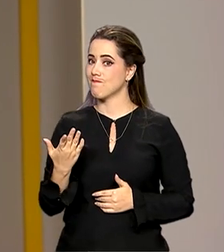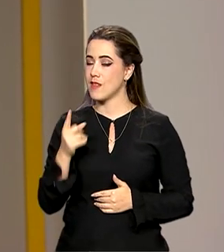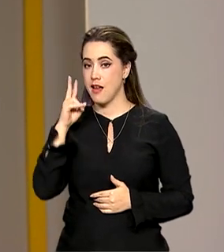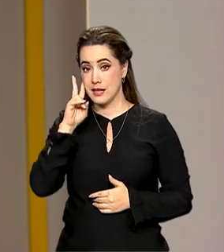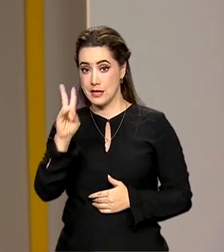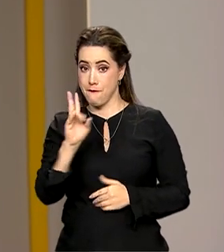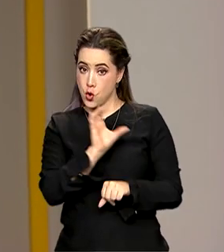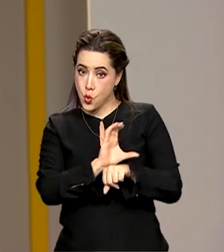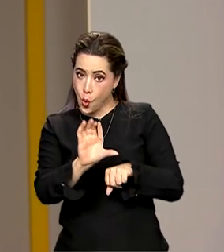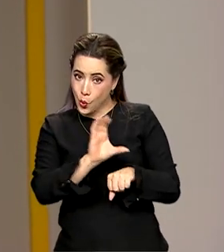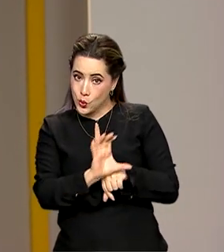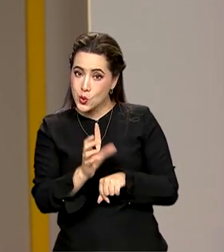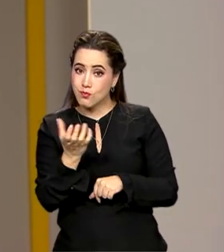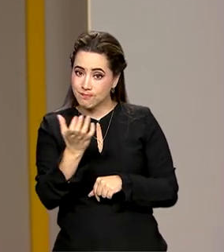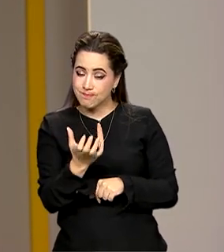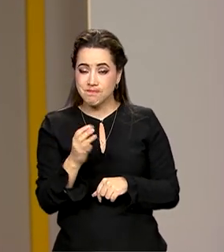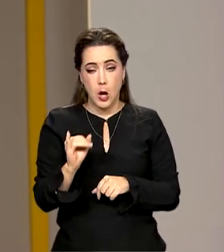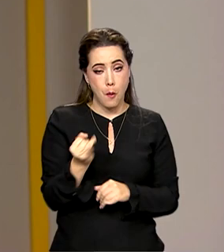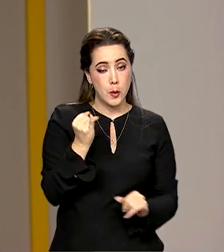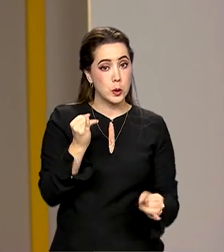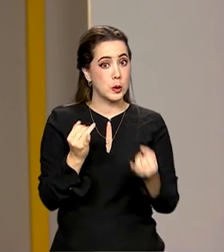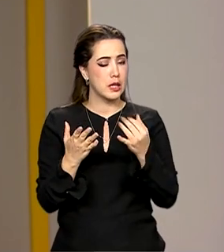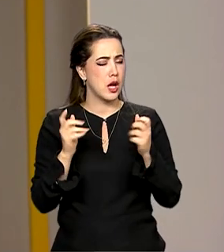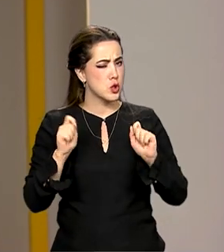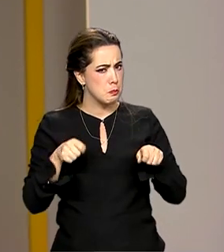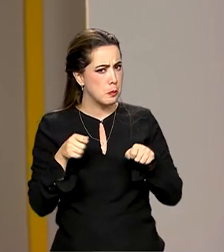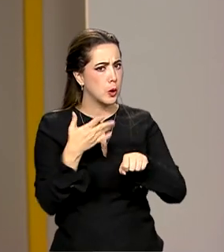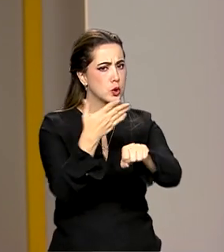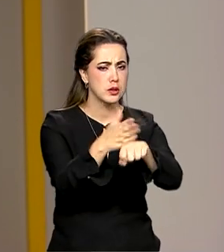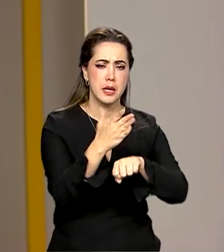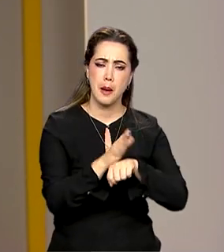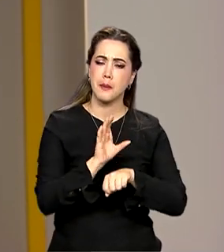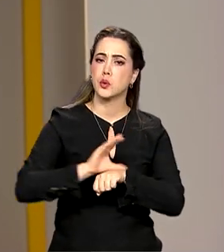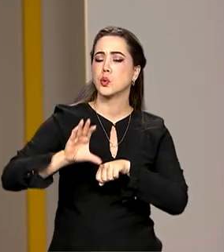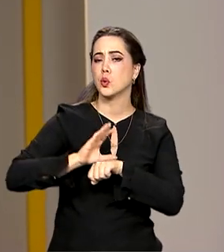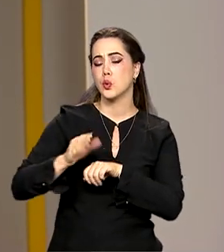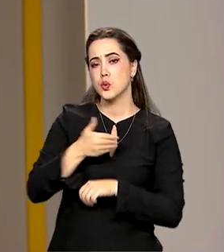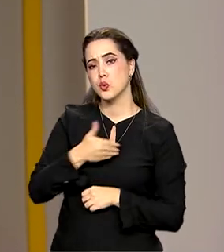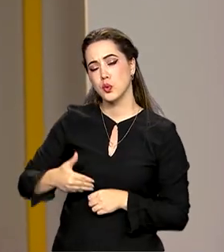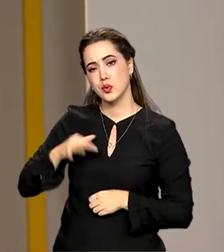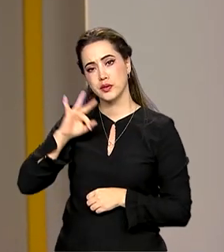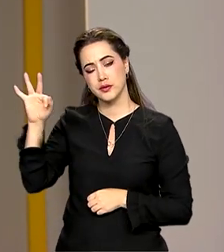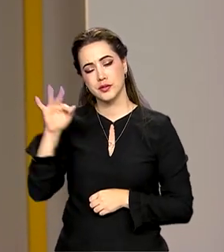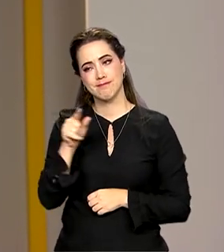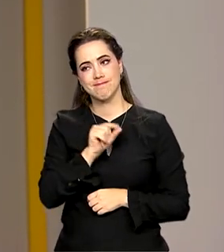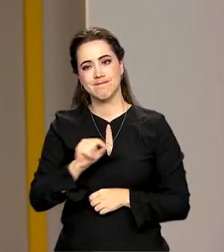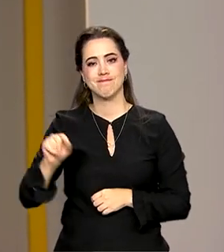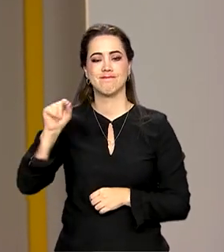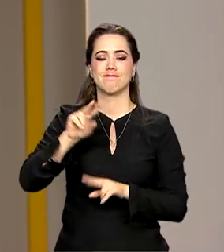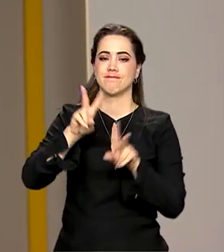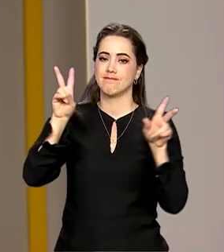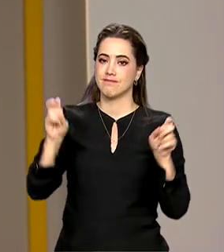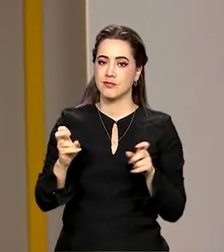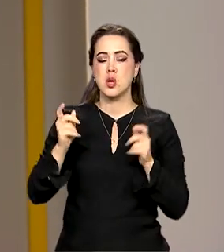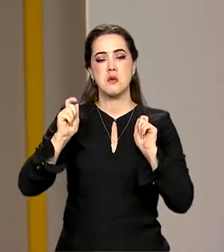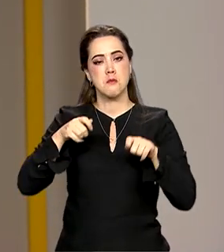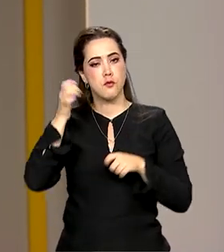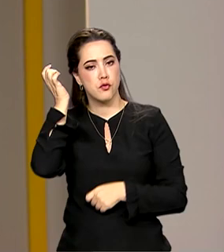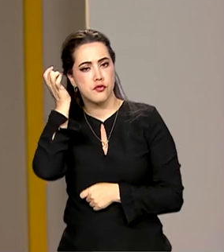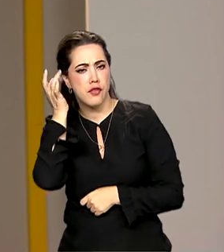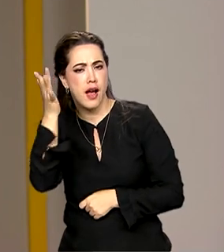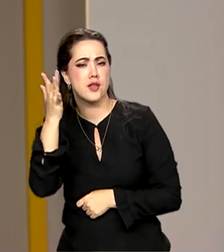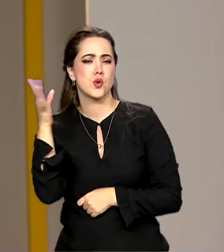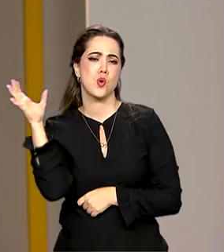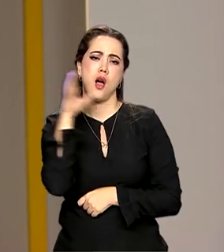mostrar para você diversas oportunidades de qualificação que o governo federal oferece nos mais diversos assuntos de forma fácil,